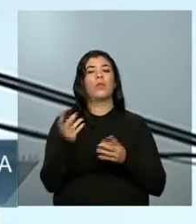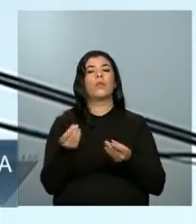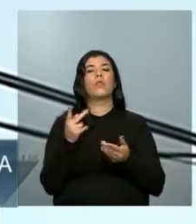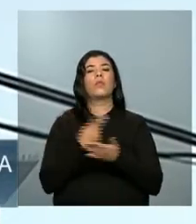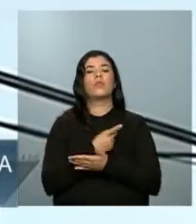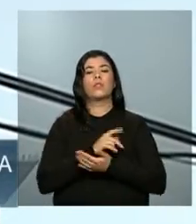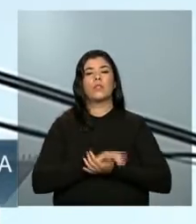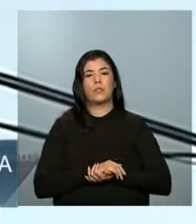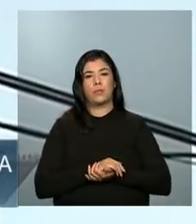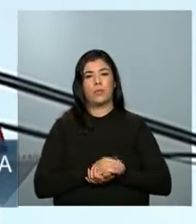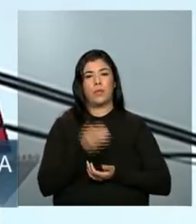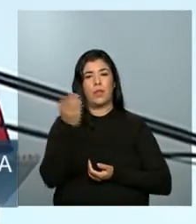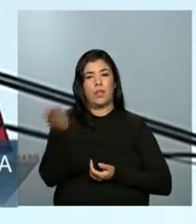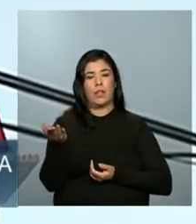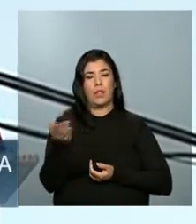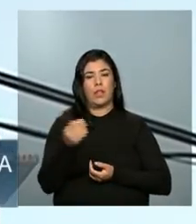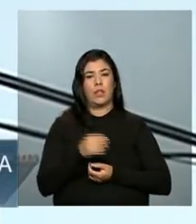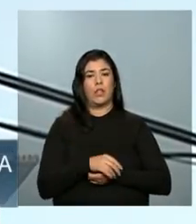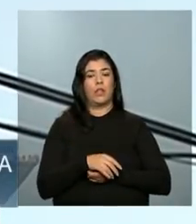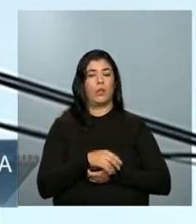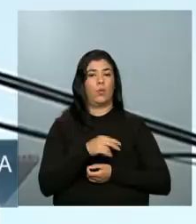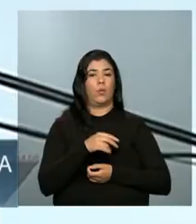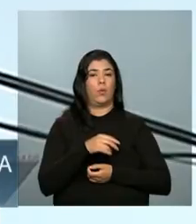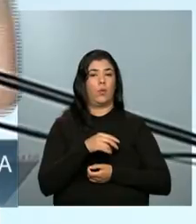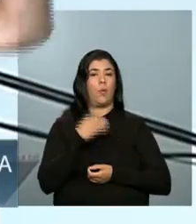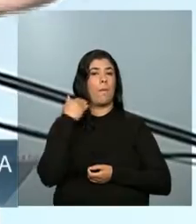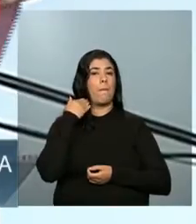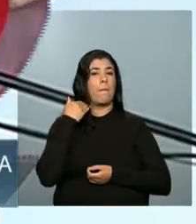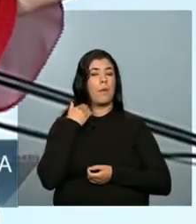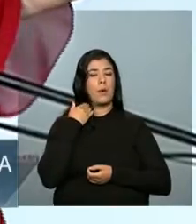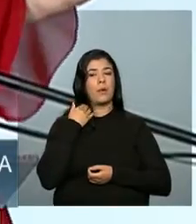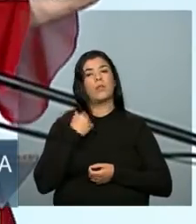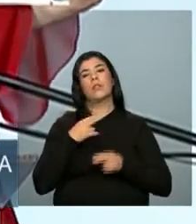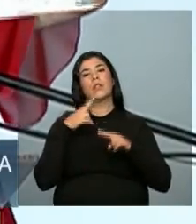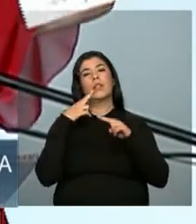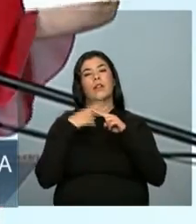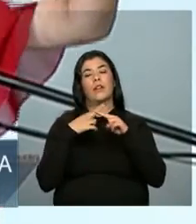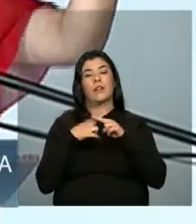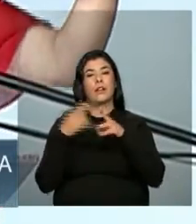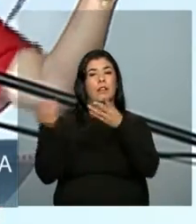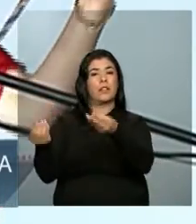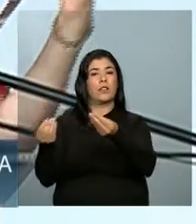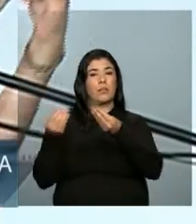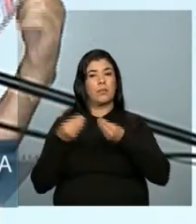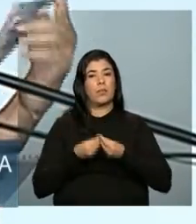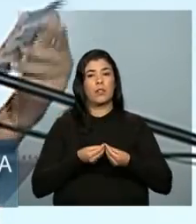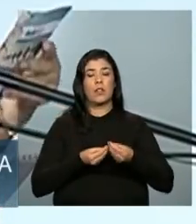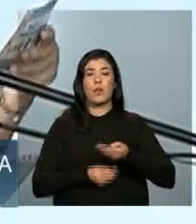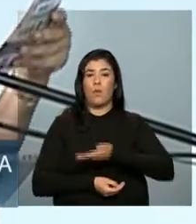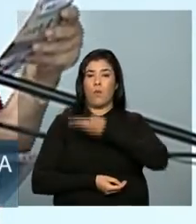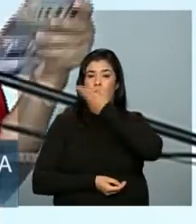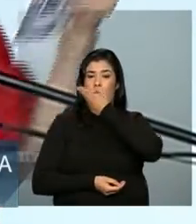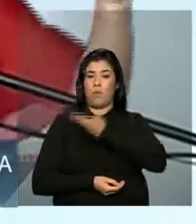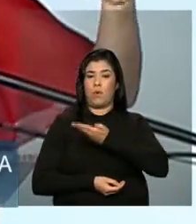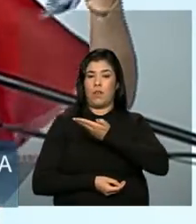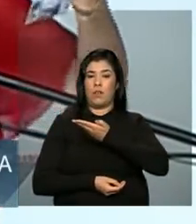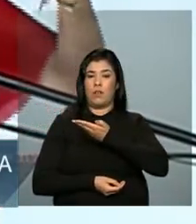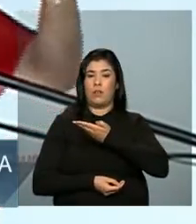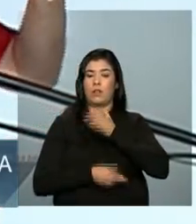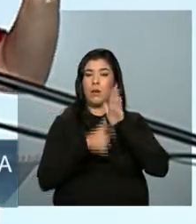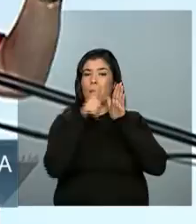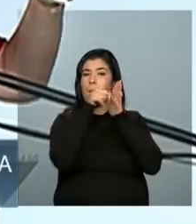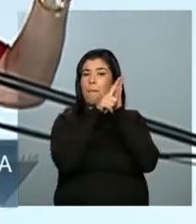do pessoal da Caixa Econômica um folheto que mostra todos,